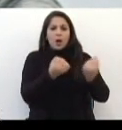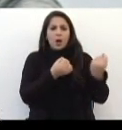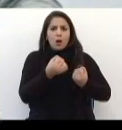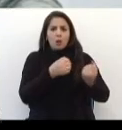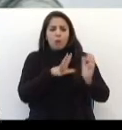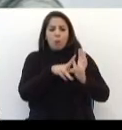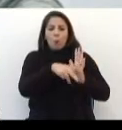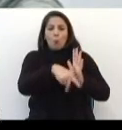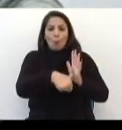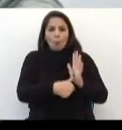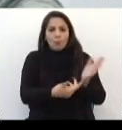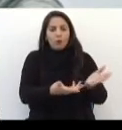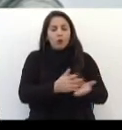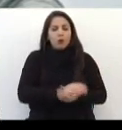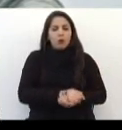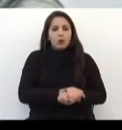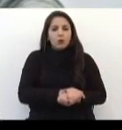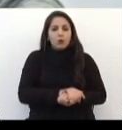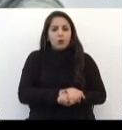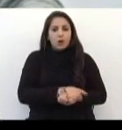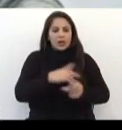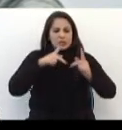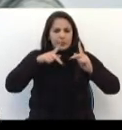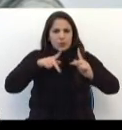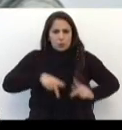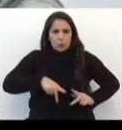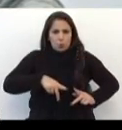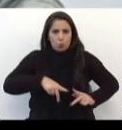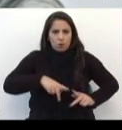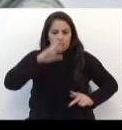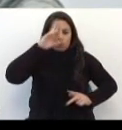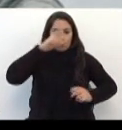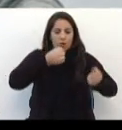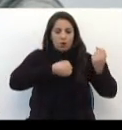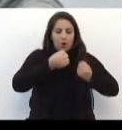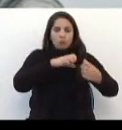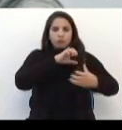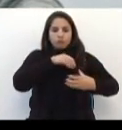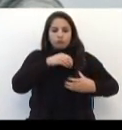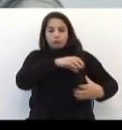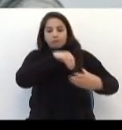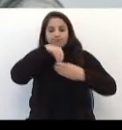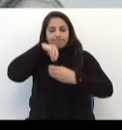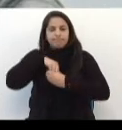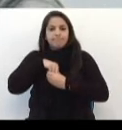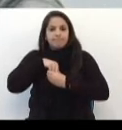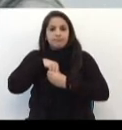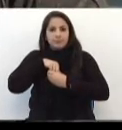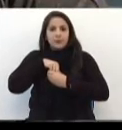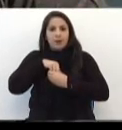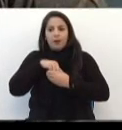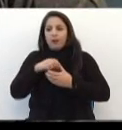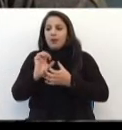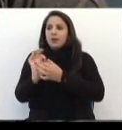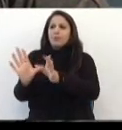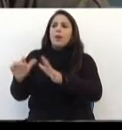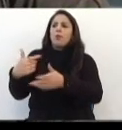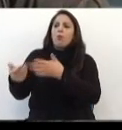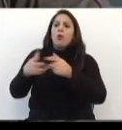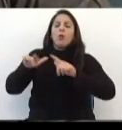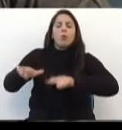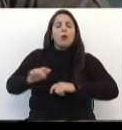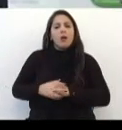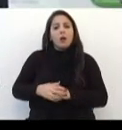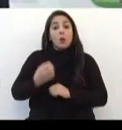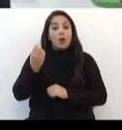Assaltado Bota as pessoas De bem Dentro do carro Levam Largo em qualquer lugar Quando não tiram a vida E todo